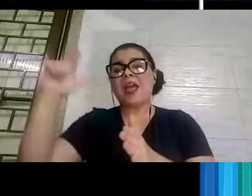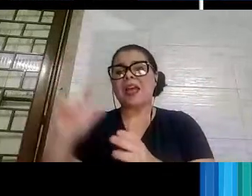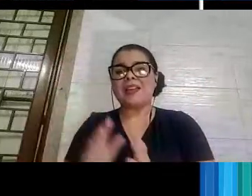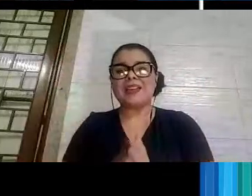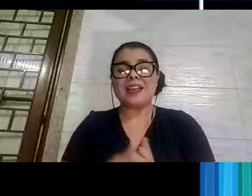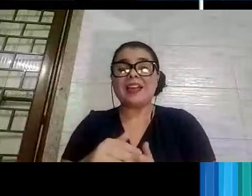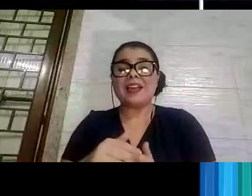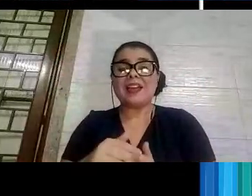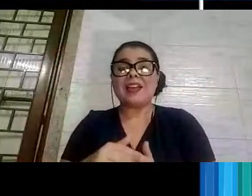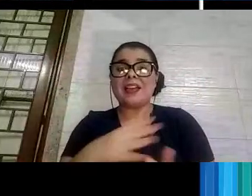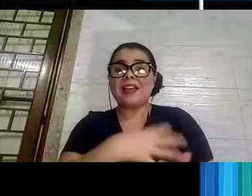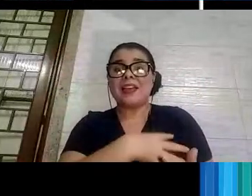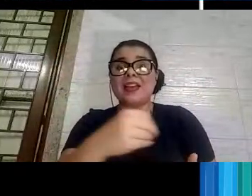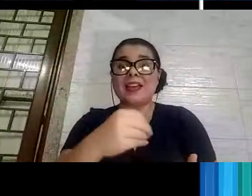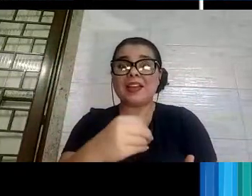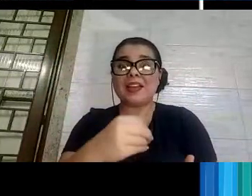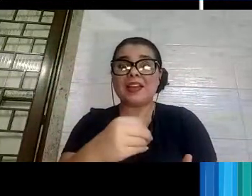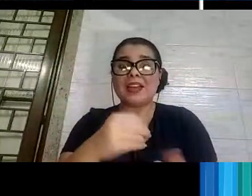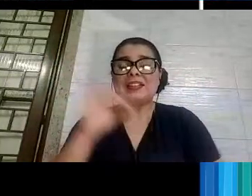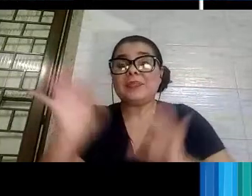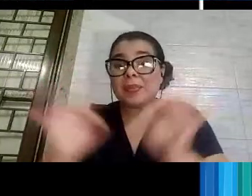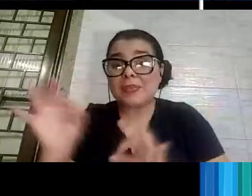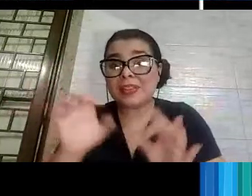aula, minha filha está fazendo preparatório para Enem,